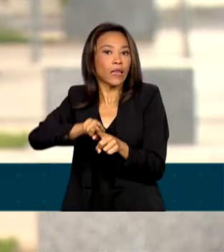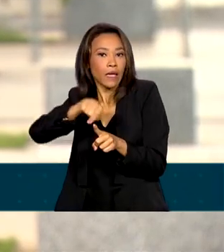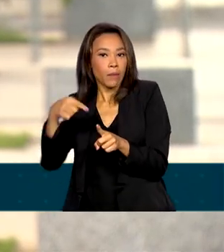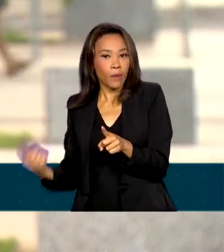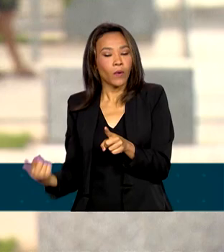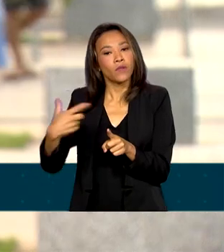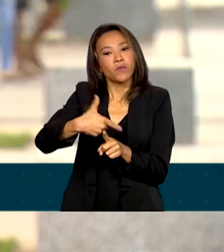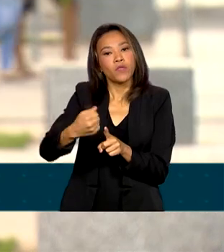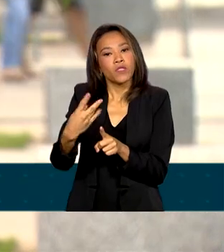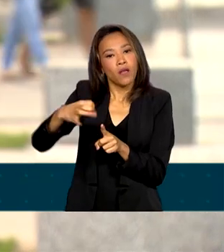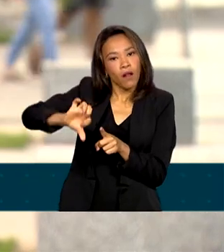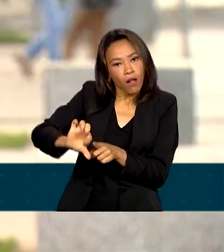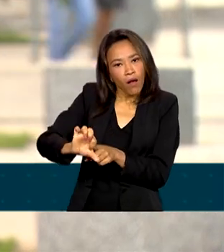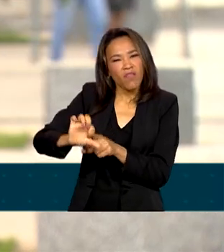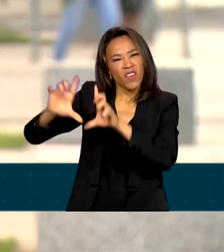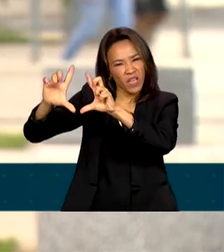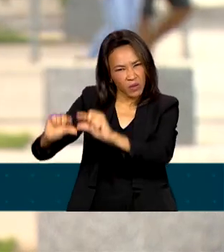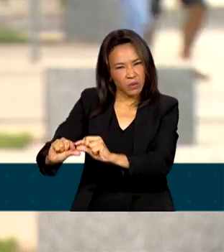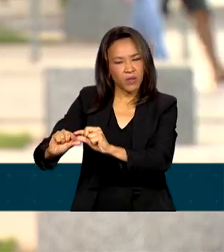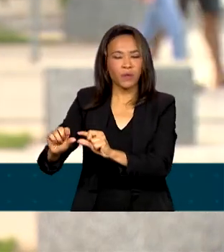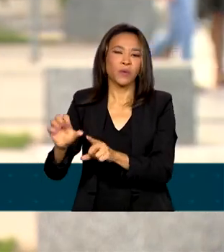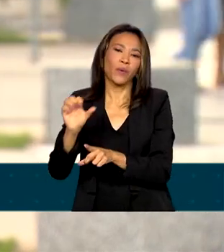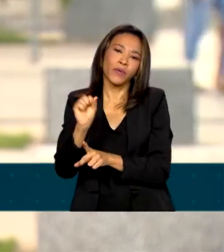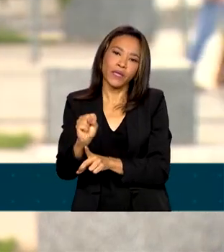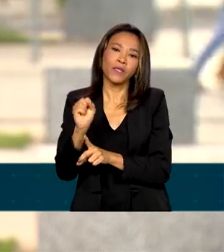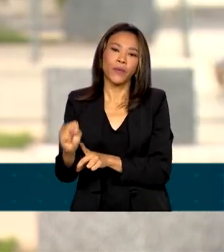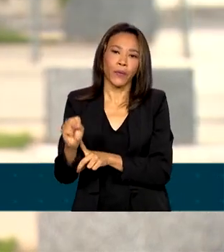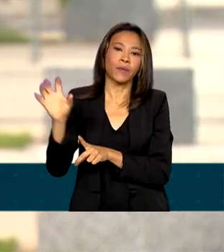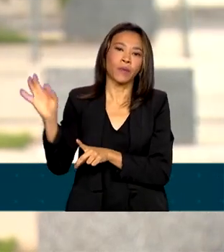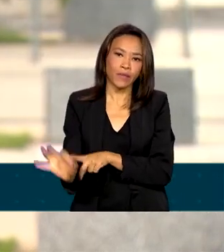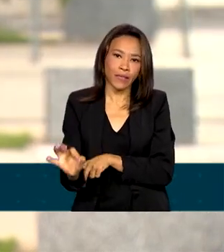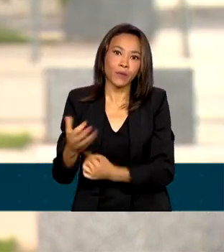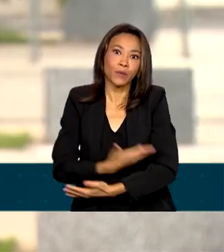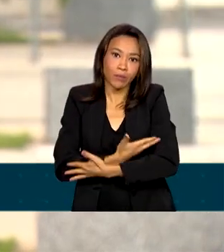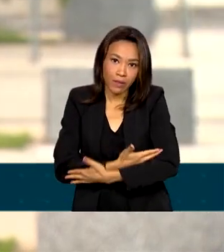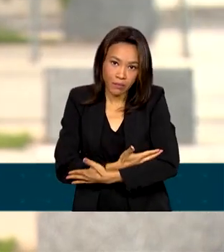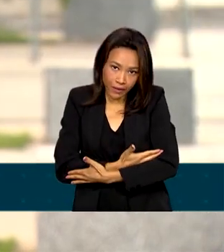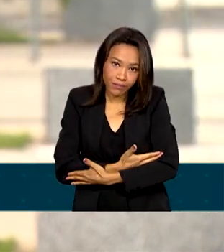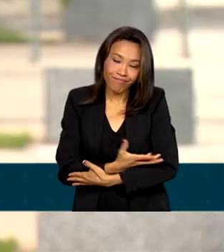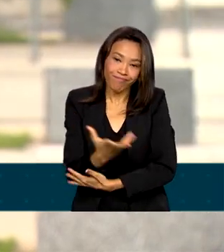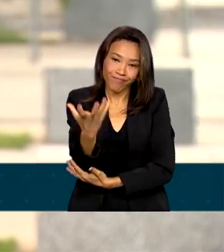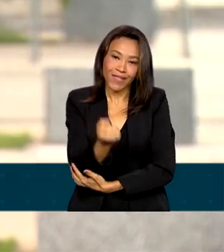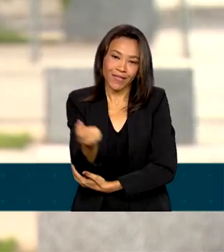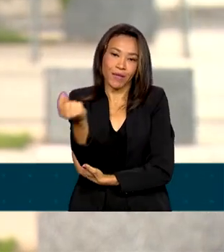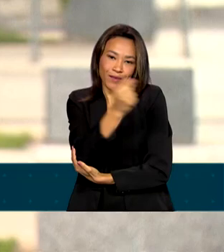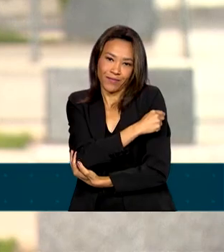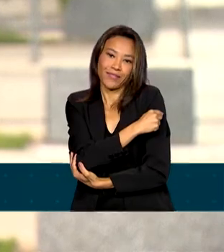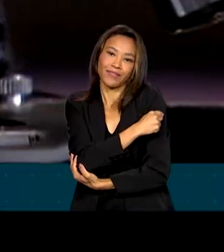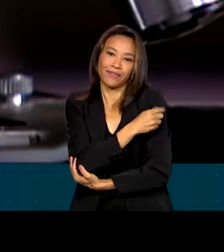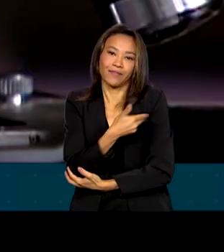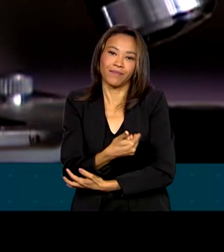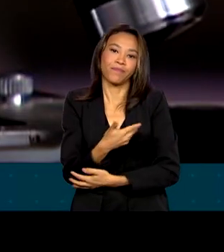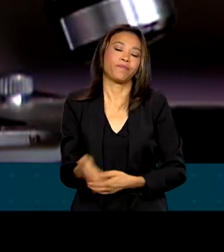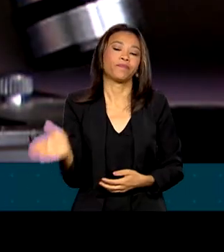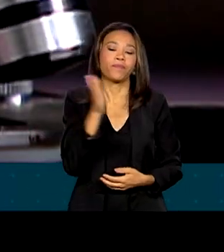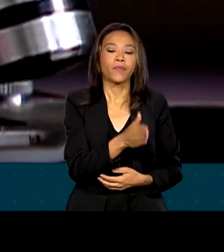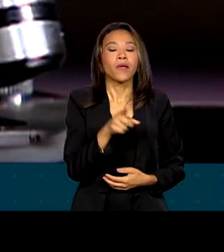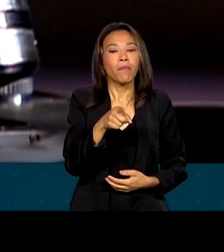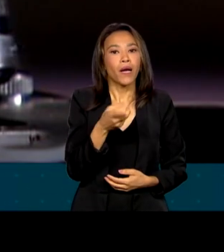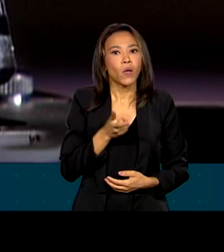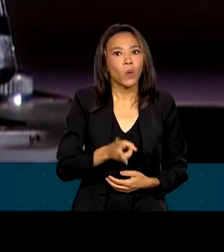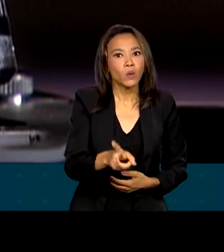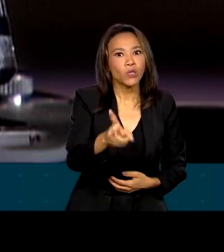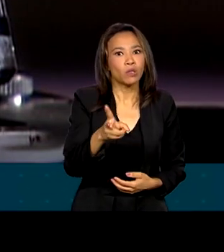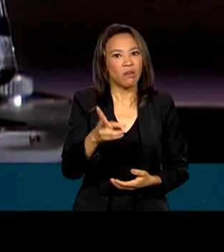2019, menos de 88% dos bebês receberam o imunizante. Para enfrentar um